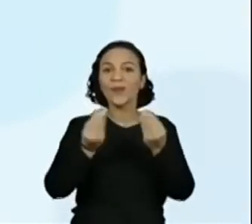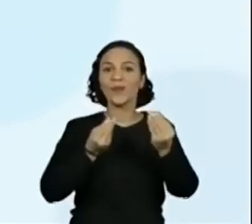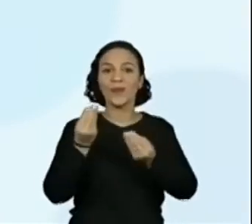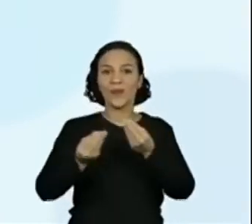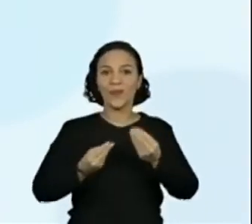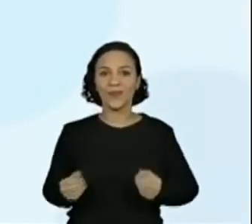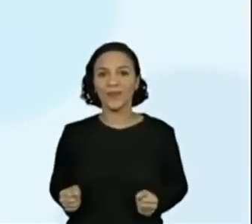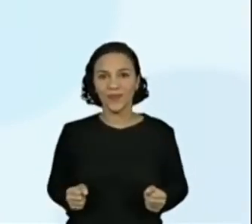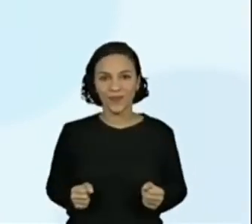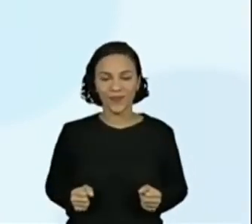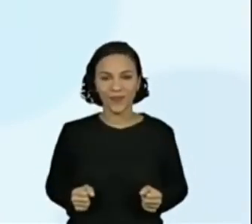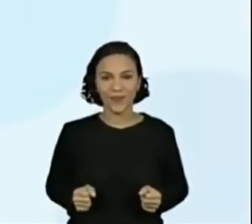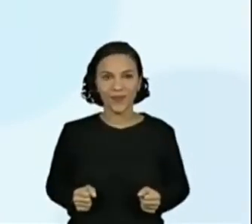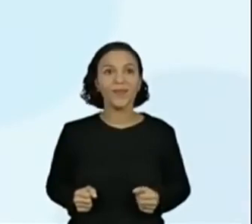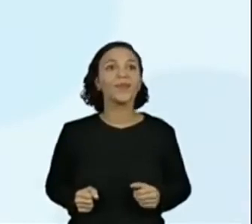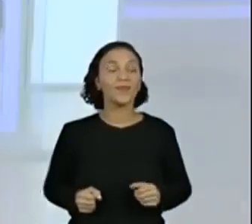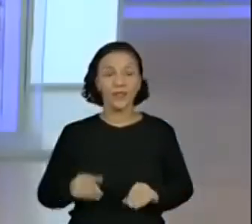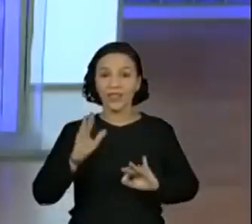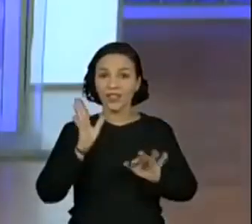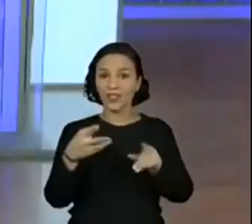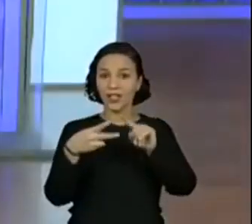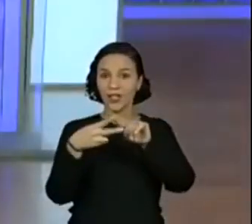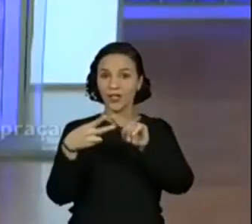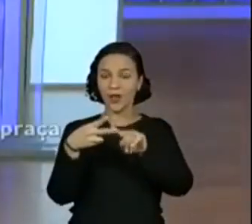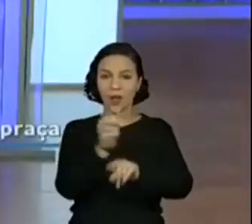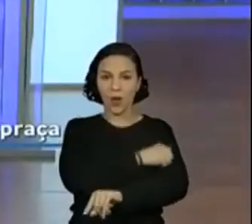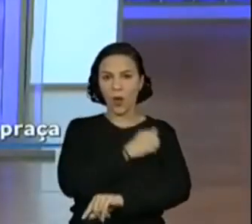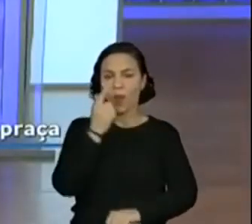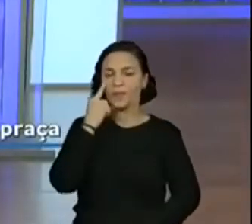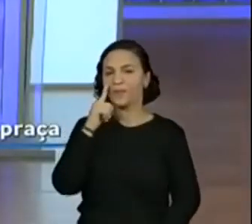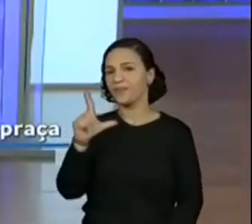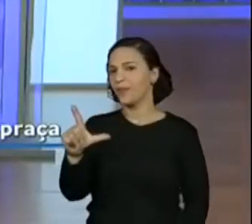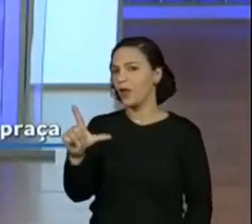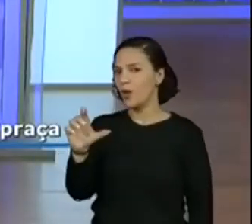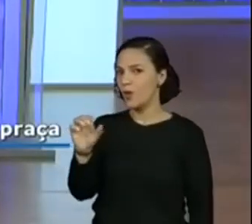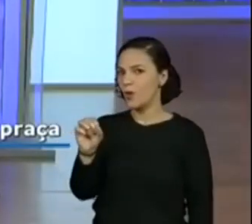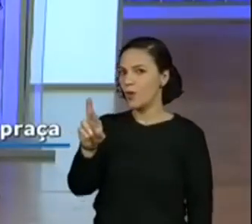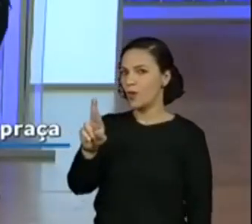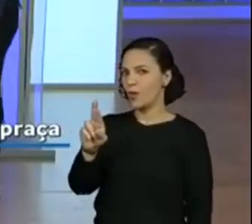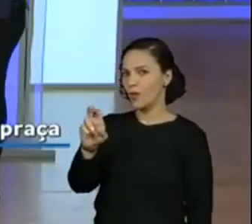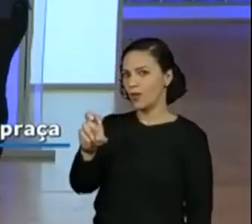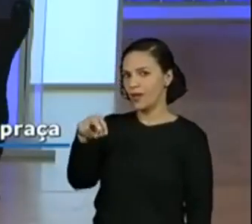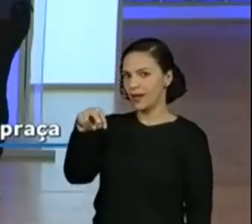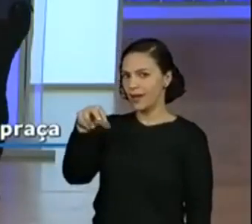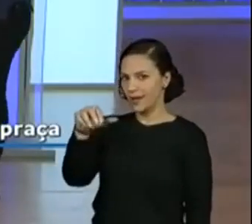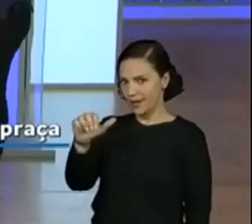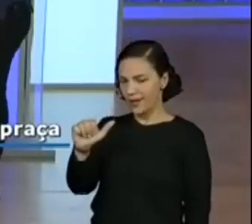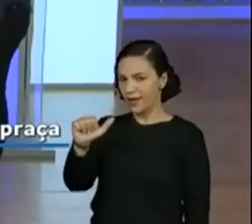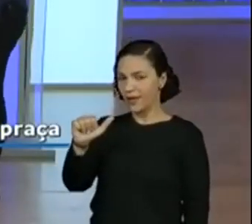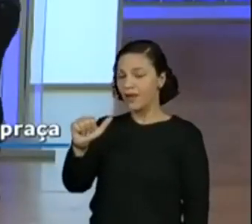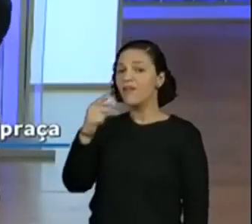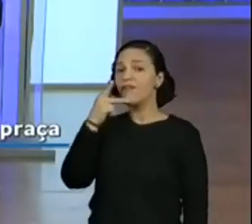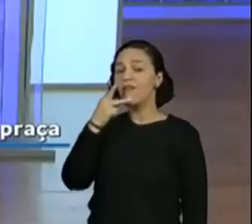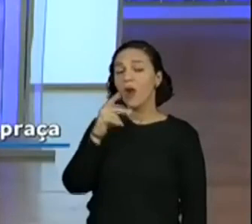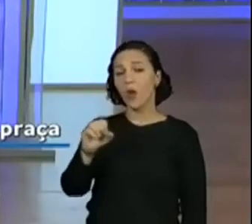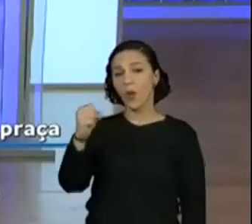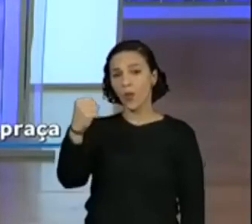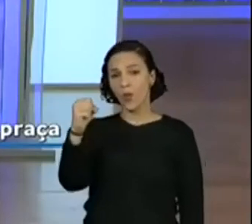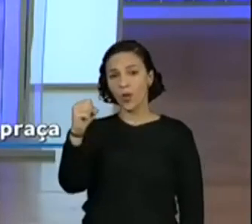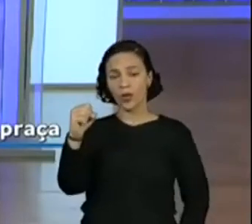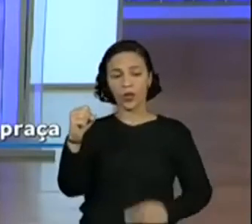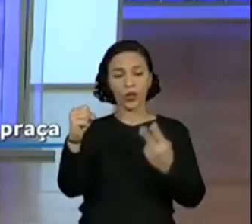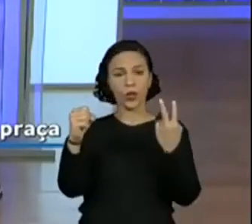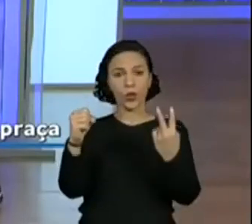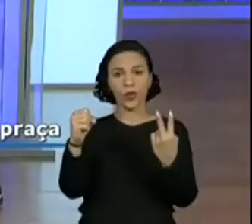tenho aqui os dois alunos já colocaram aí, ó. A Lorena colocou 8 mais 2, professora. E aí? Será que dá 10? Será?